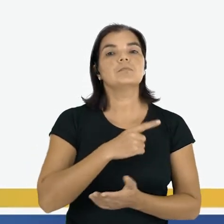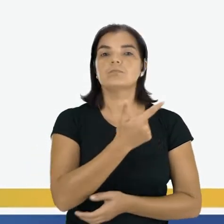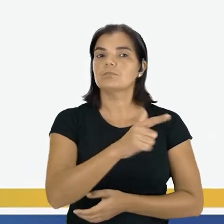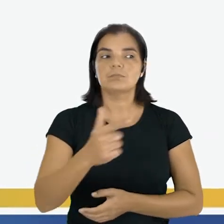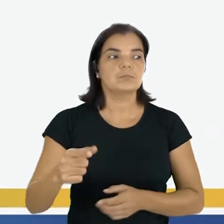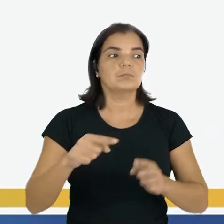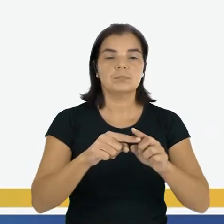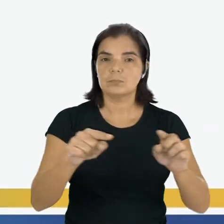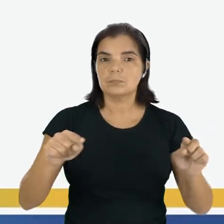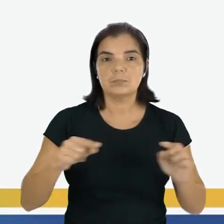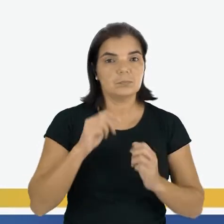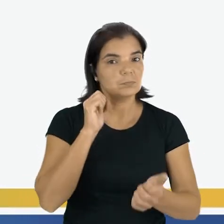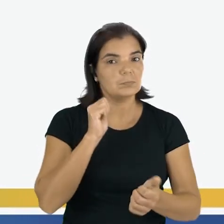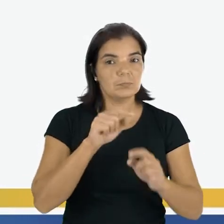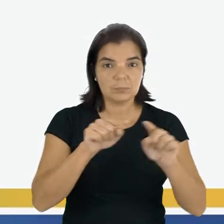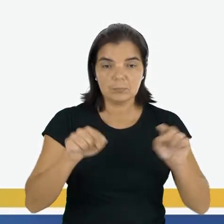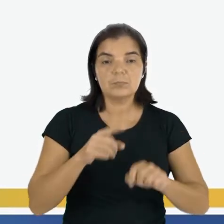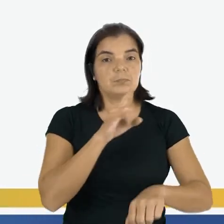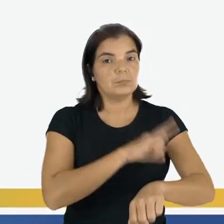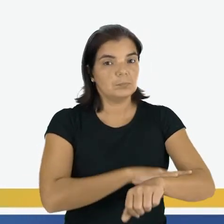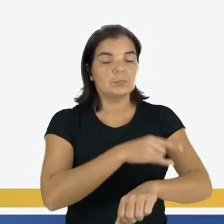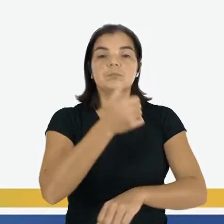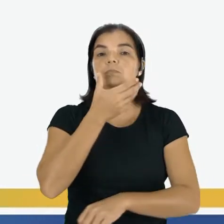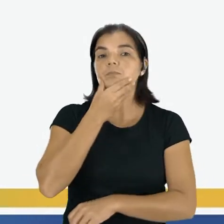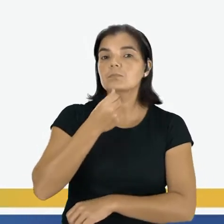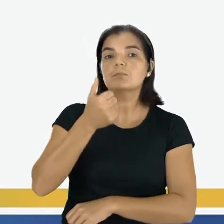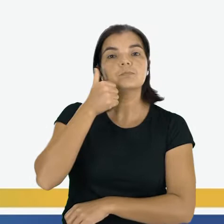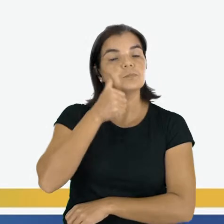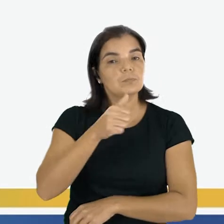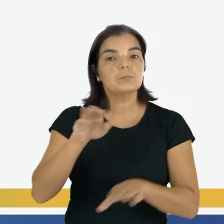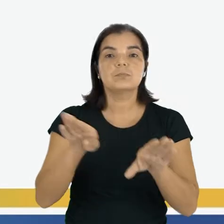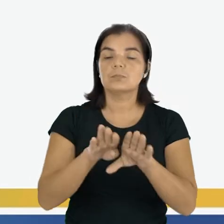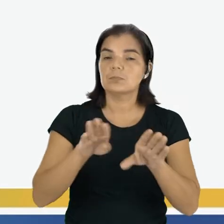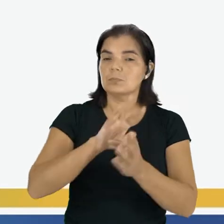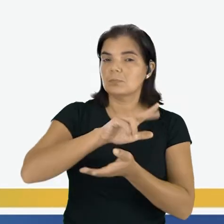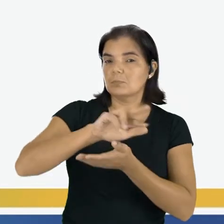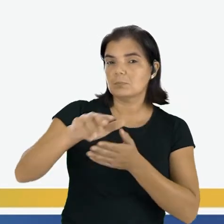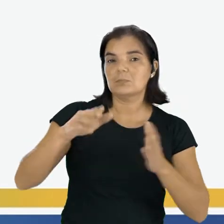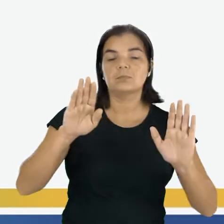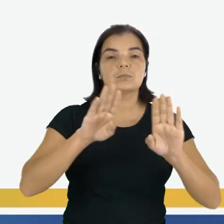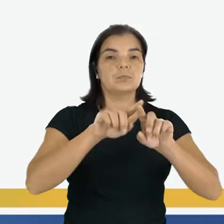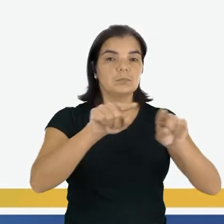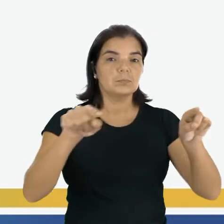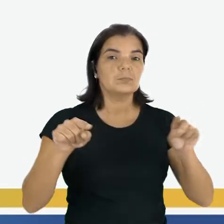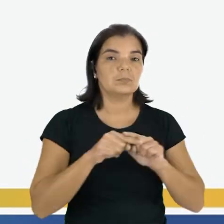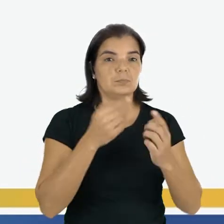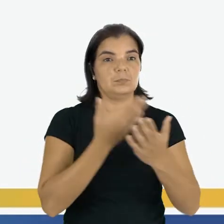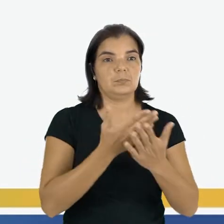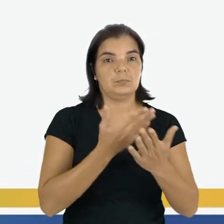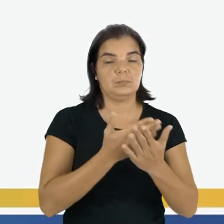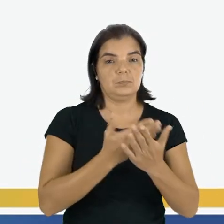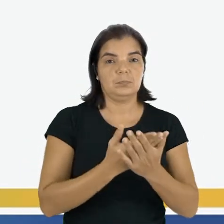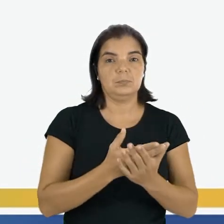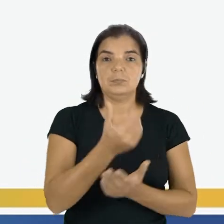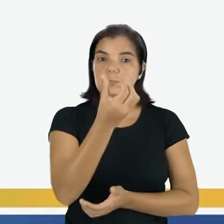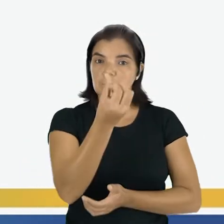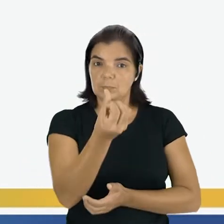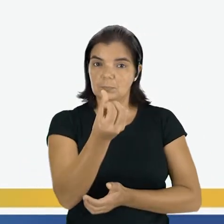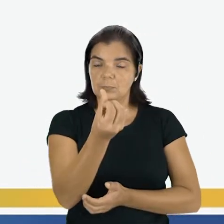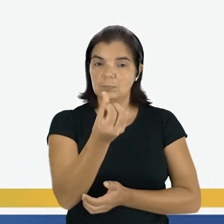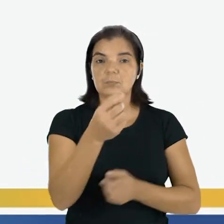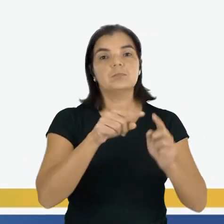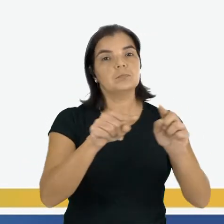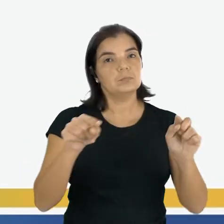quadra. Tem banheiro feminino, masculino e tem várias salas de aula. Seis salas de aulas.